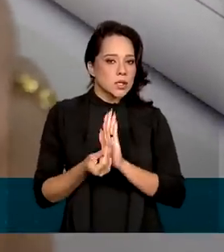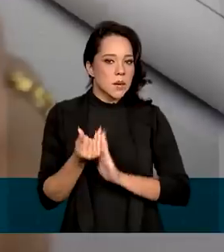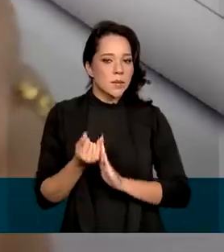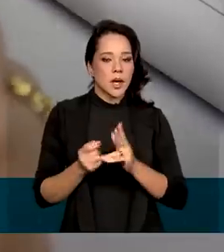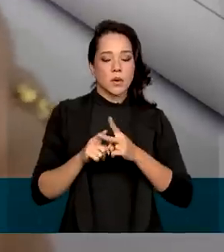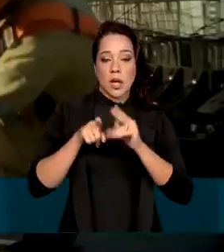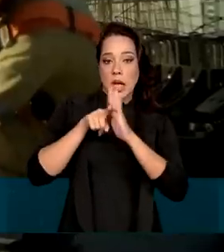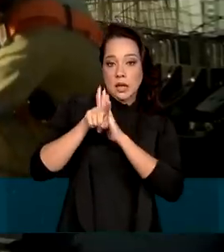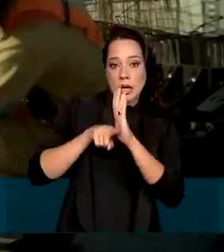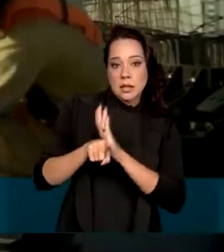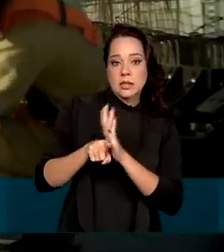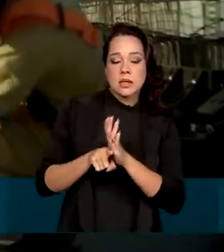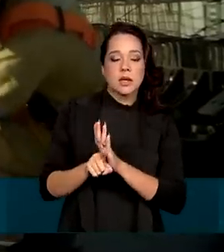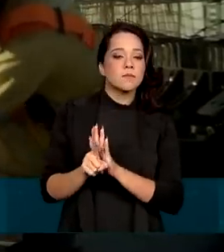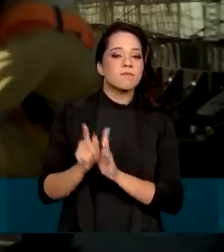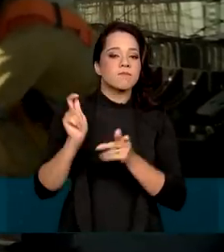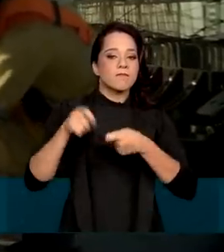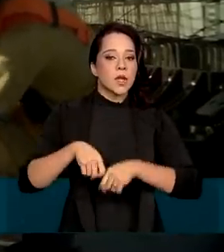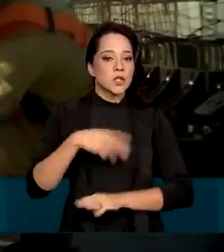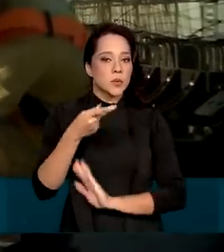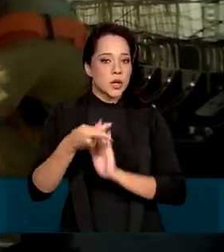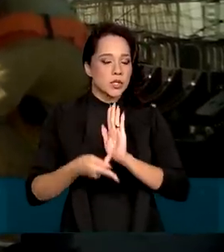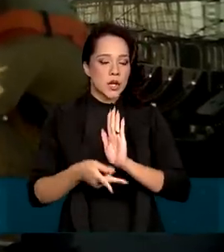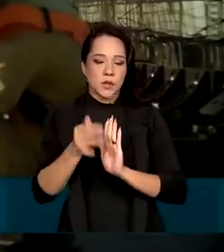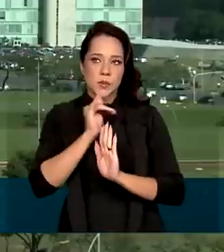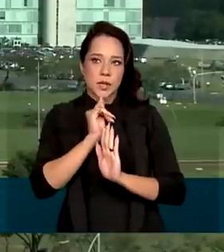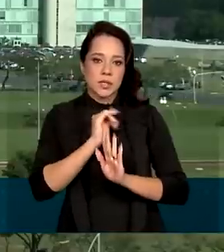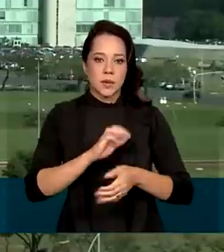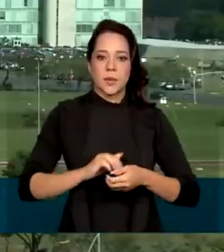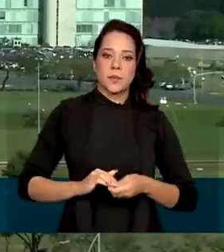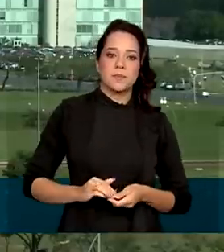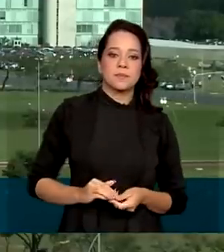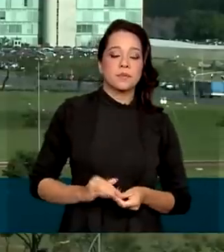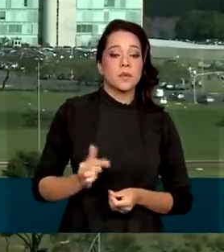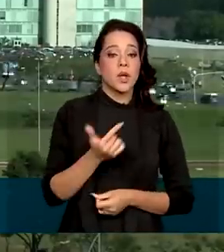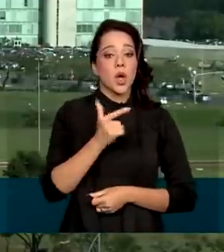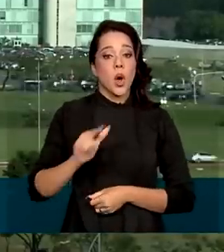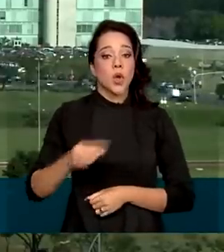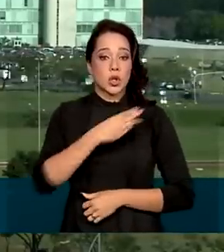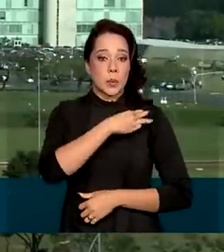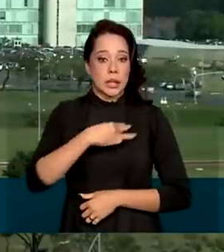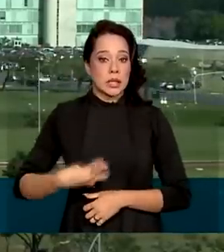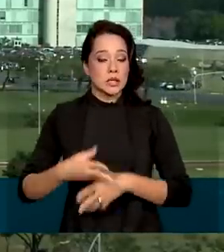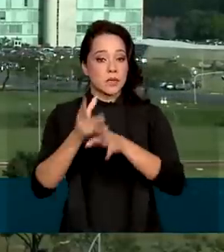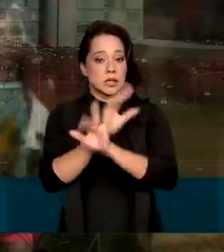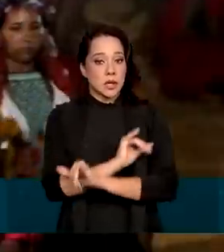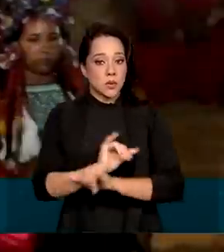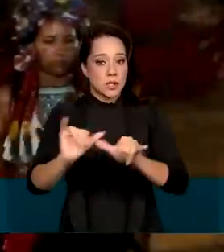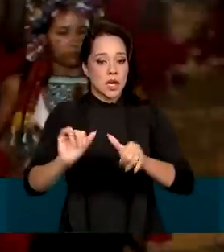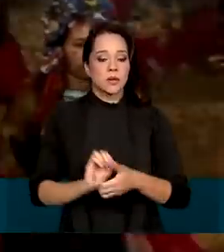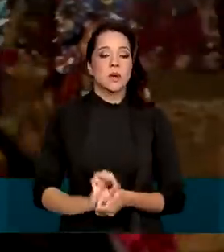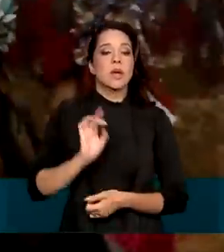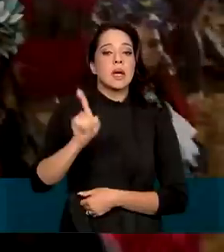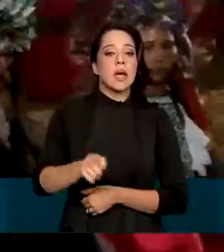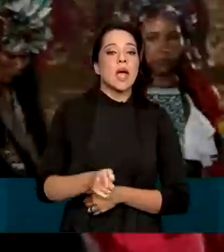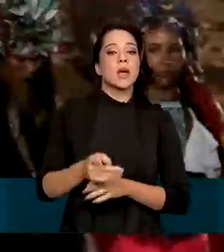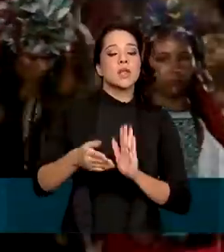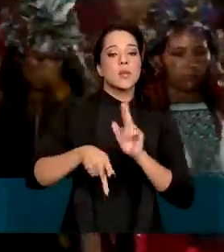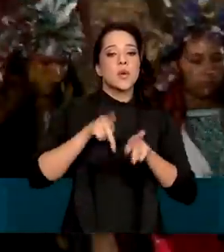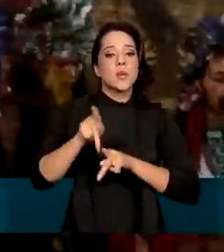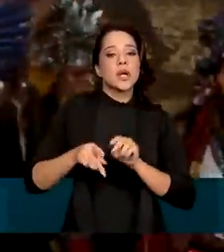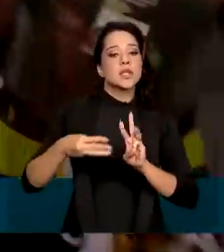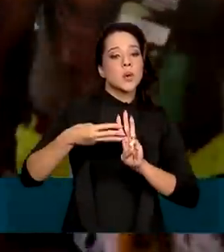e analisando a viabilidade de projetos, por exemplo. Outro ministro que deve ser anunciado é o dos povos